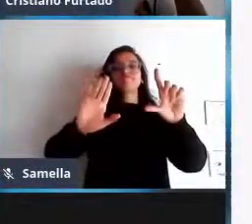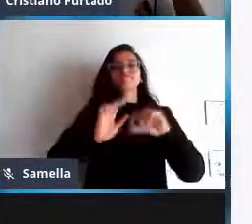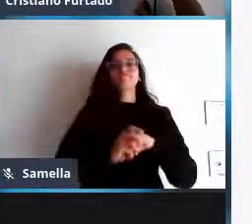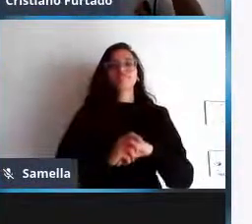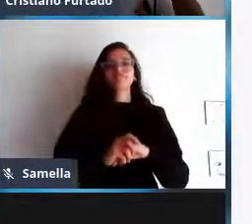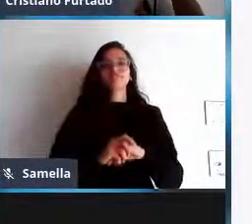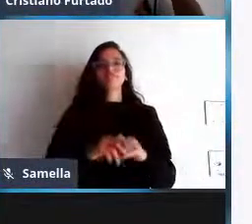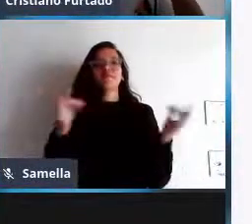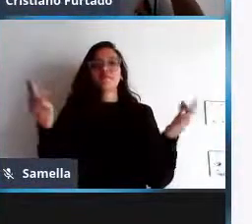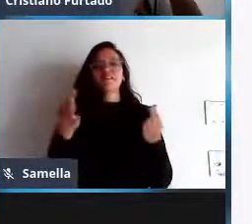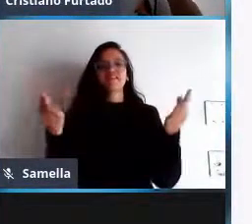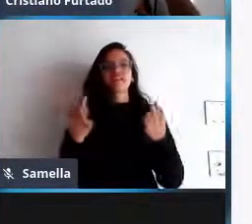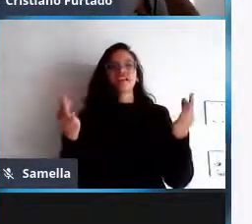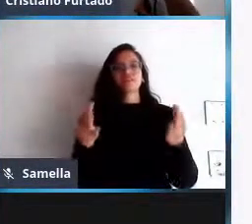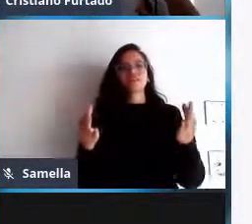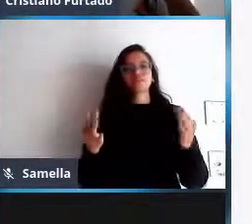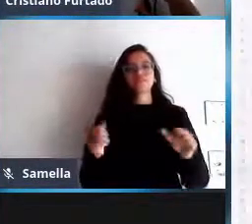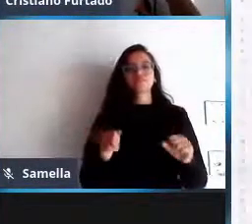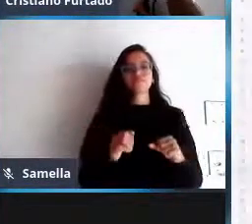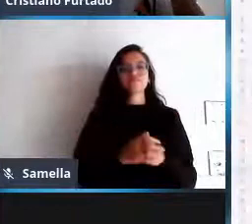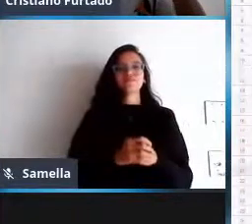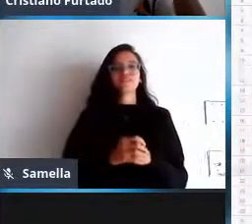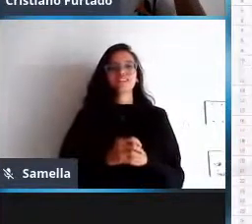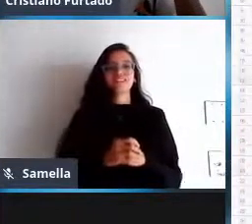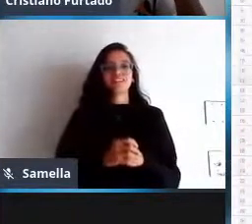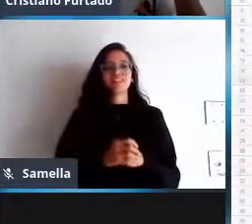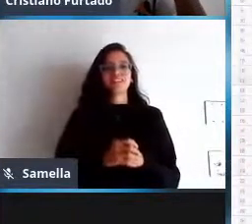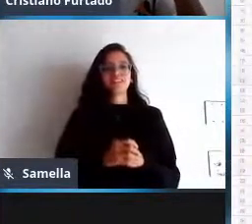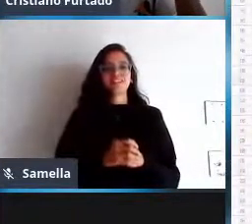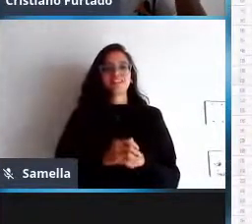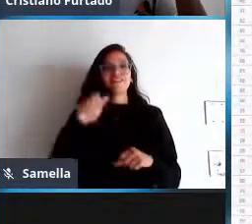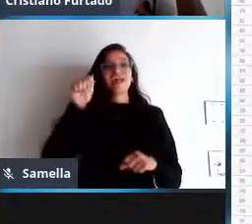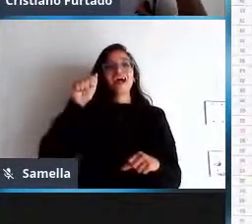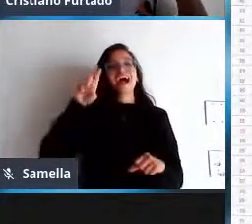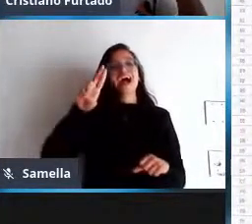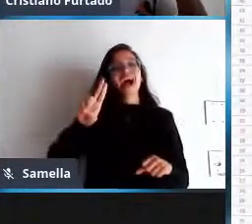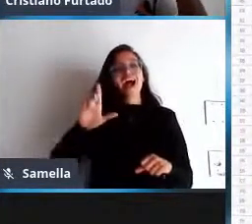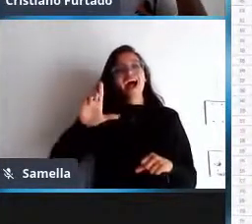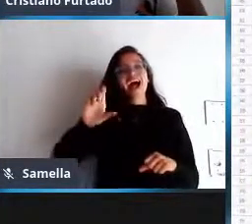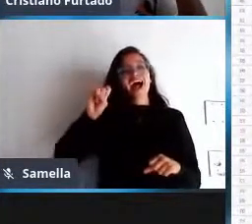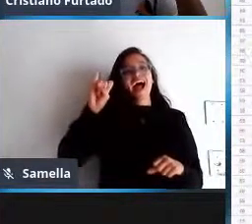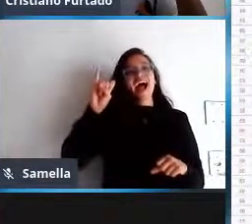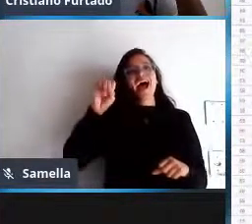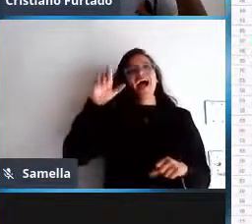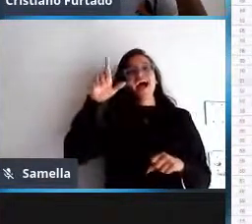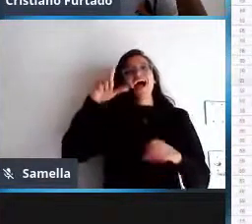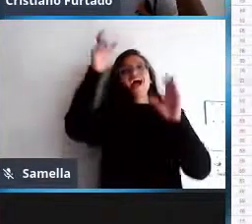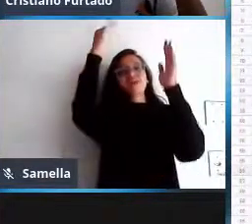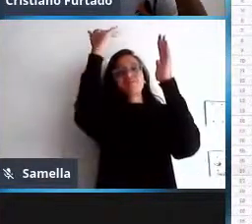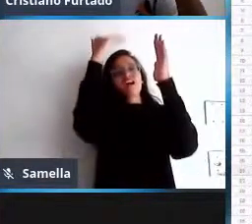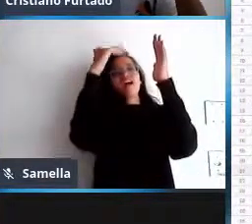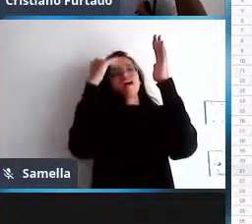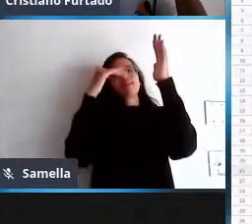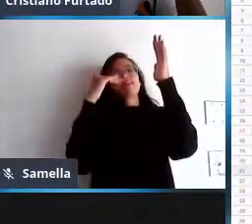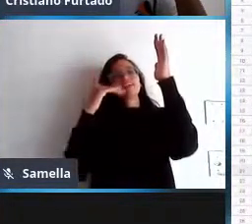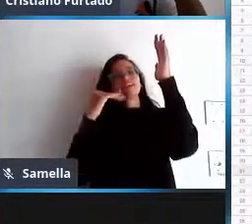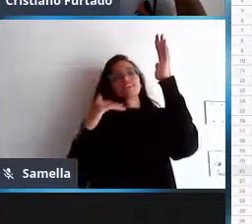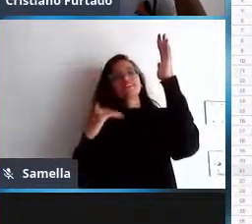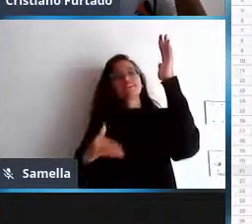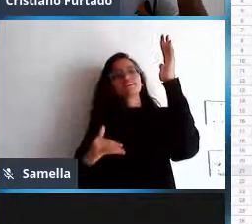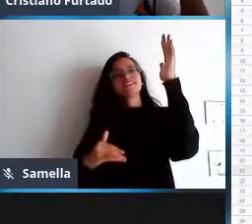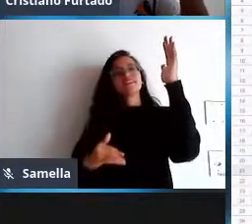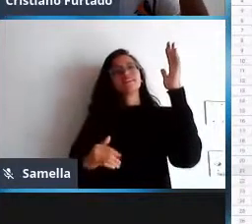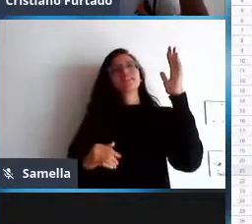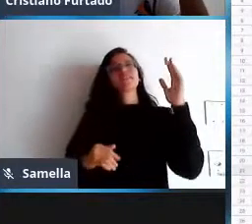perfeito né a lista está aqui estamos com 69 pessoas